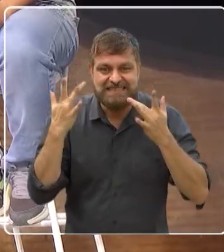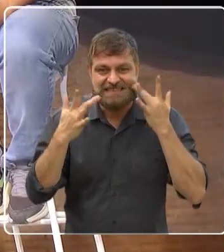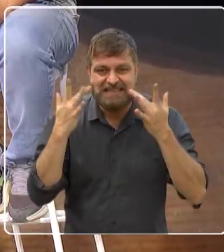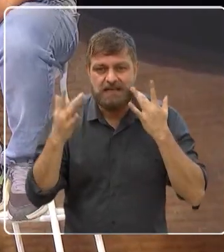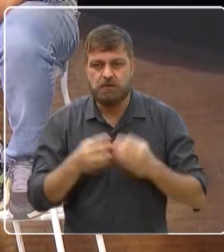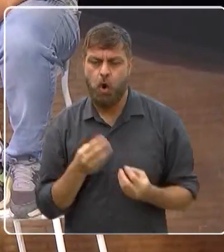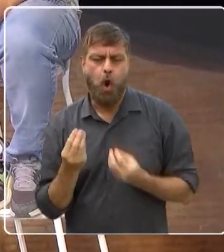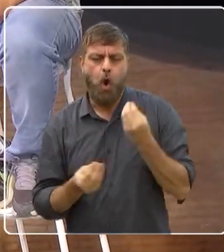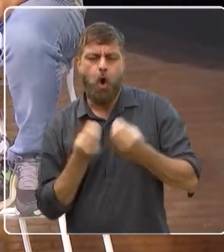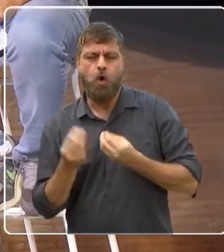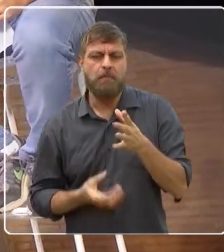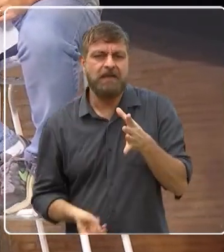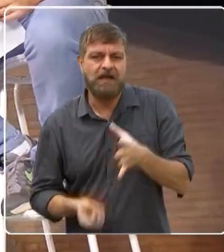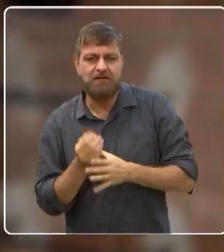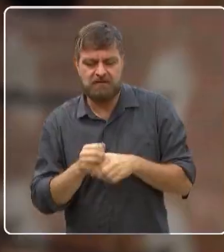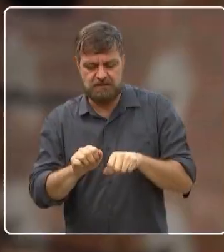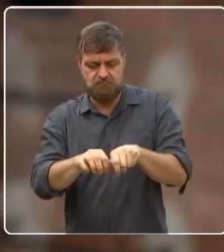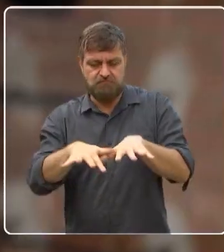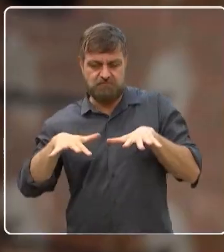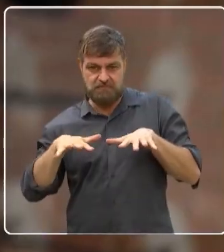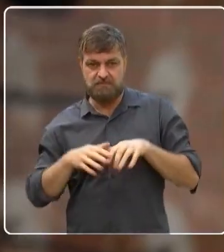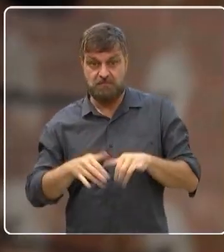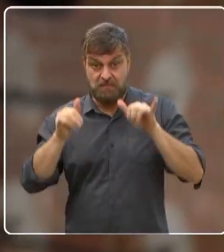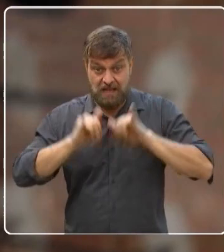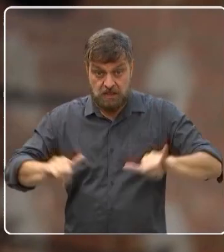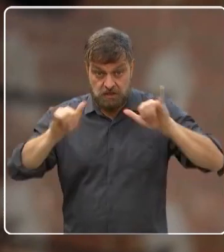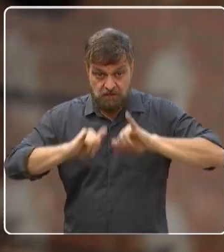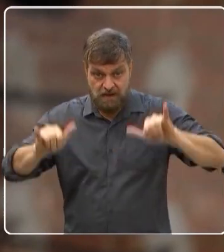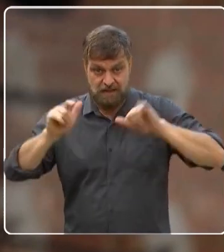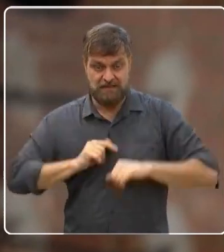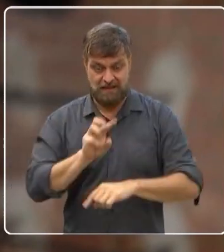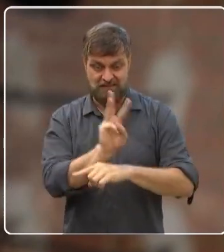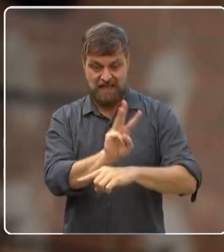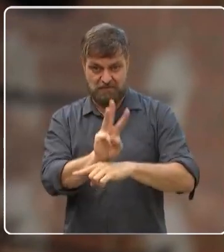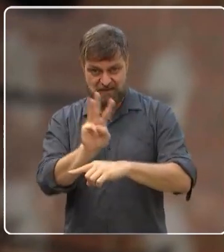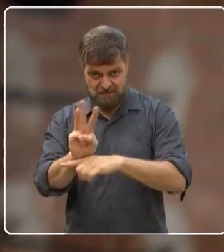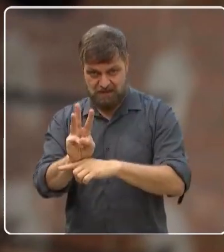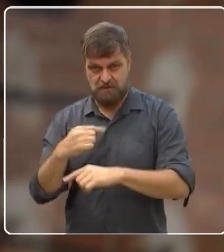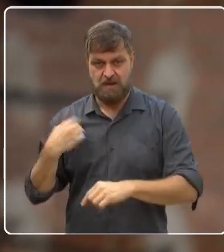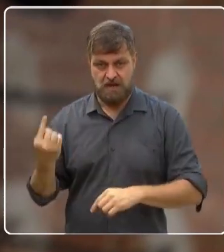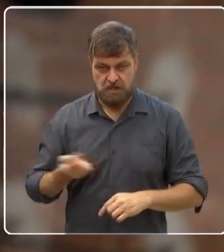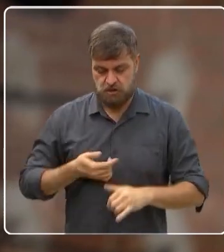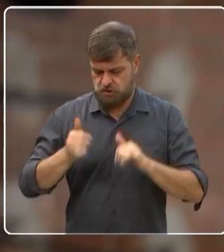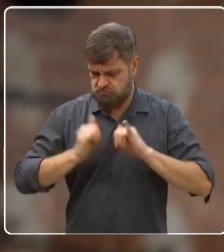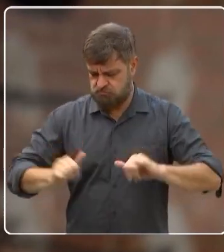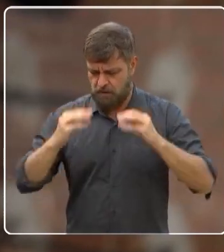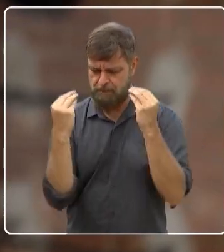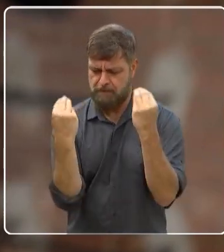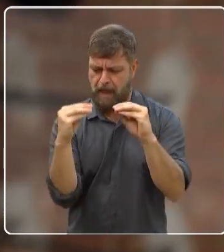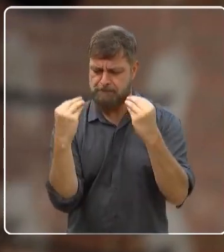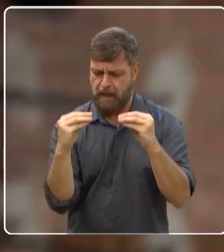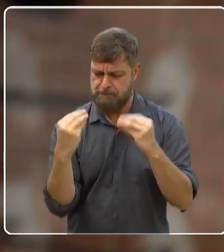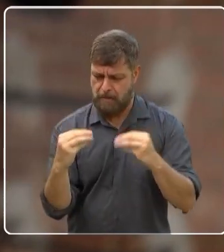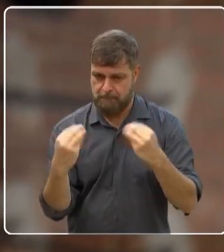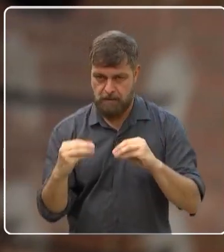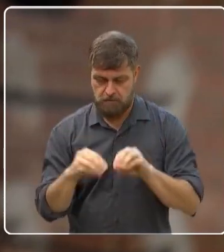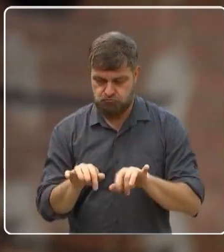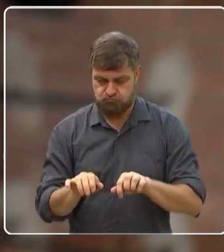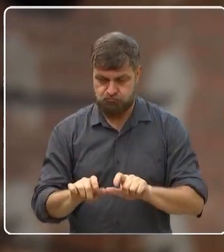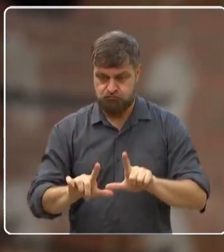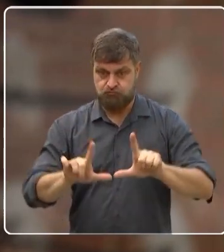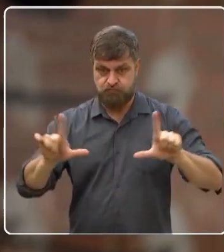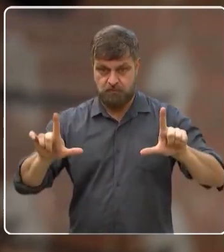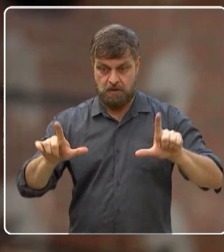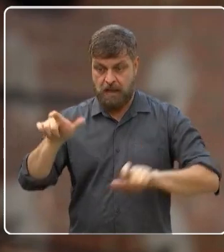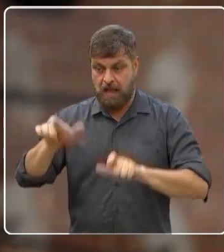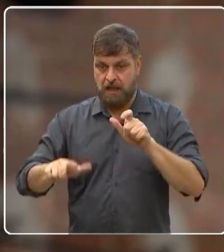E como que faz pra o pessoal assistir? Então é divulgado, nós temos o site. Então nós fazemos toda a divulgação por esse site. As